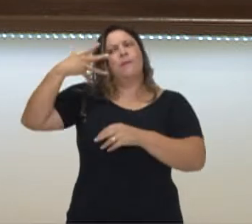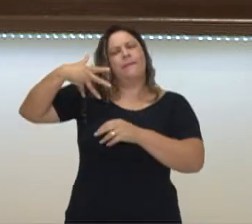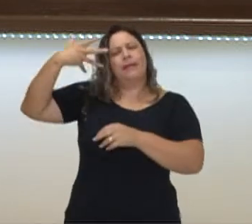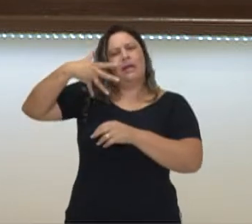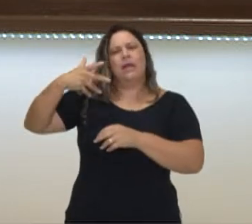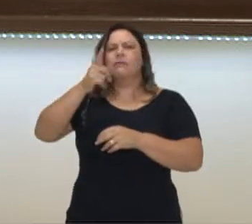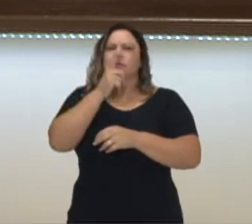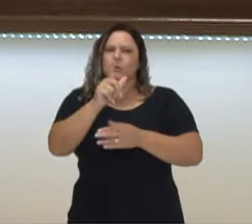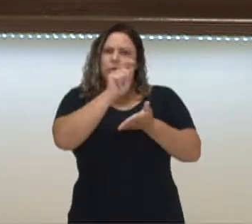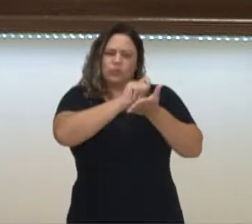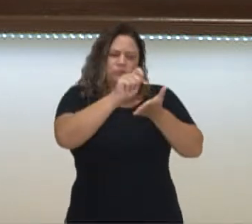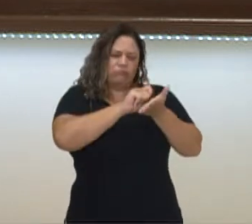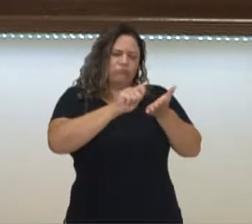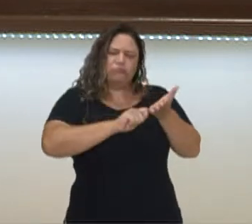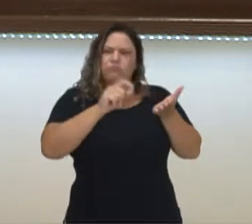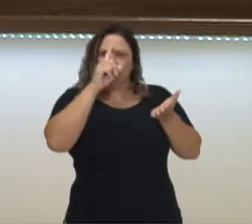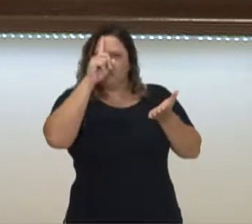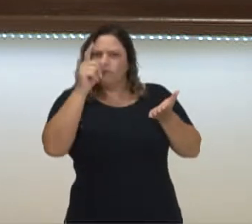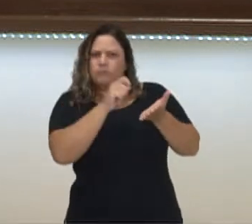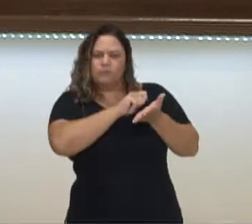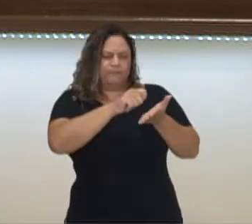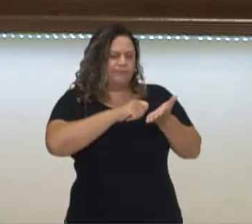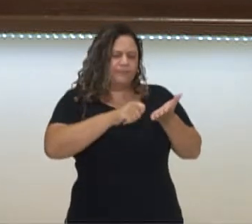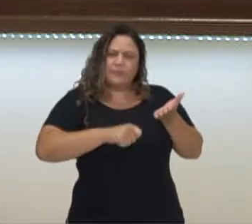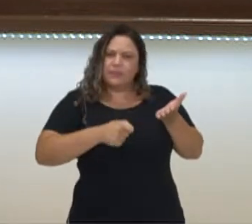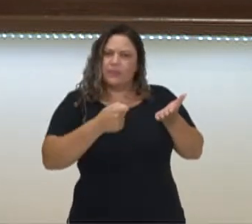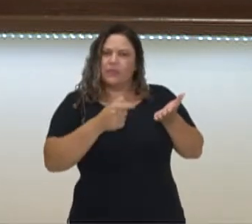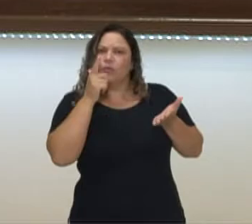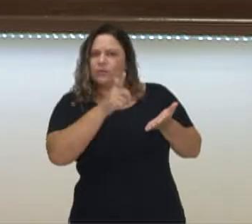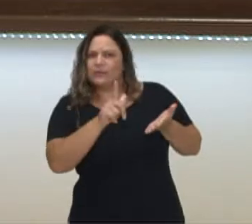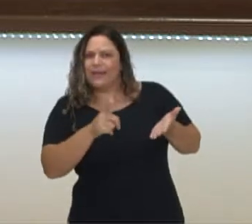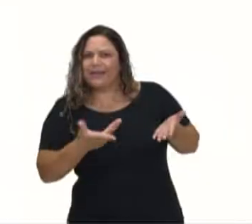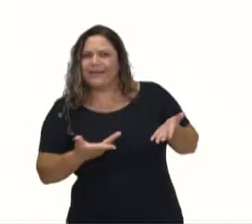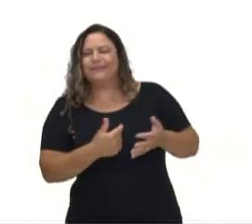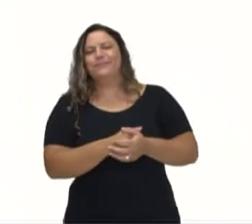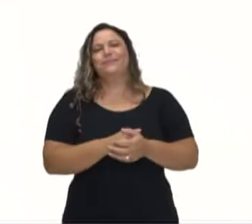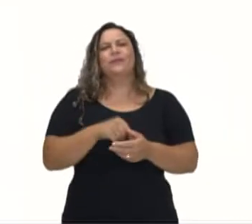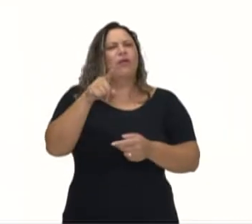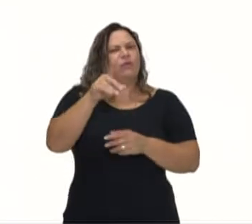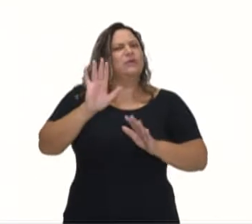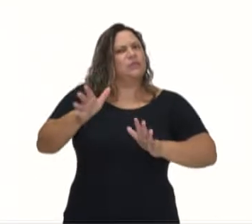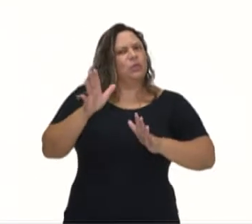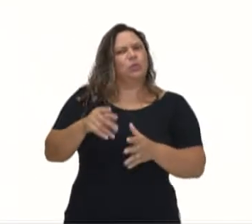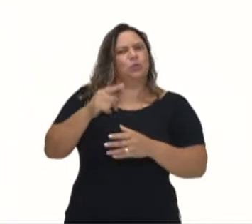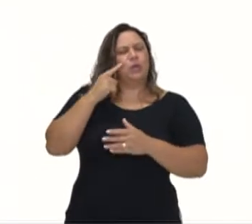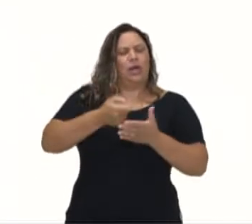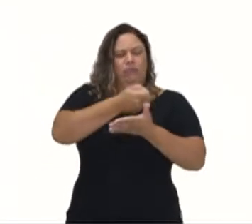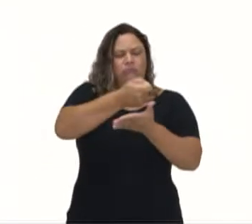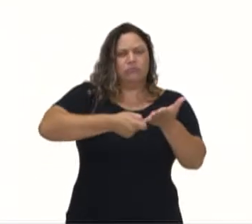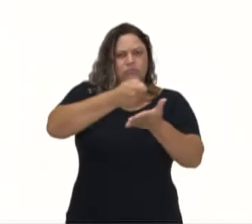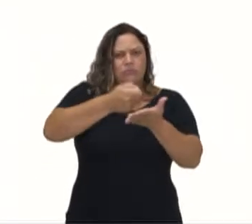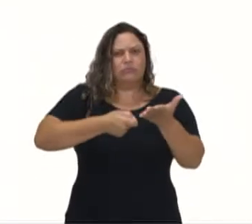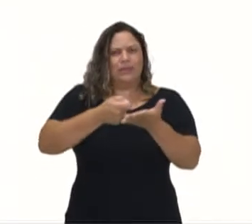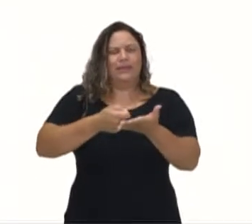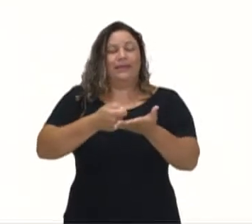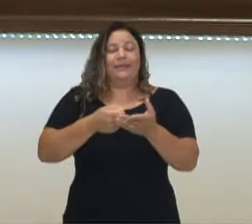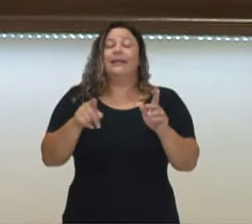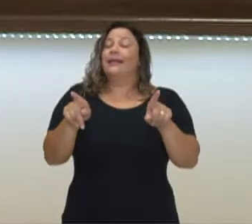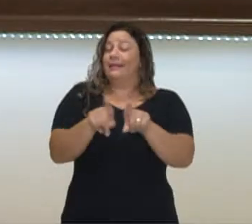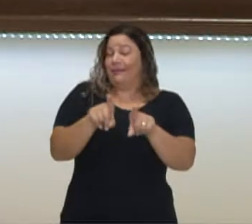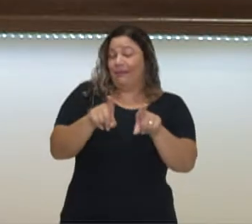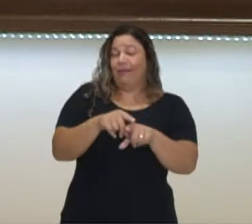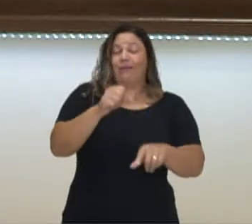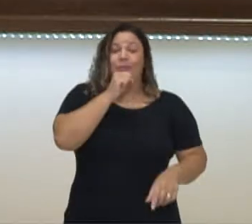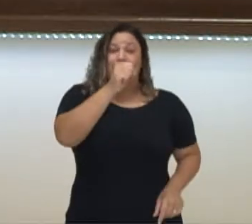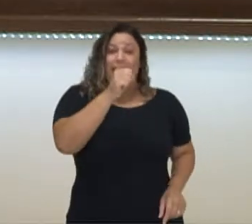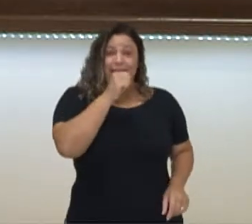anotar as ideias principais do texto? E você já fez anotações de ideias presentes em uma entrevista? Quando você